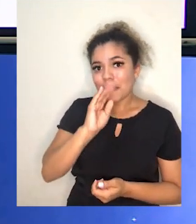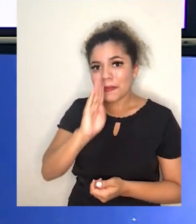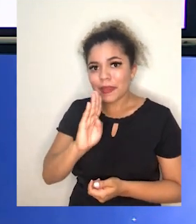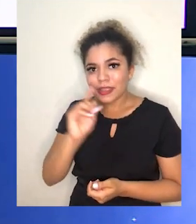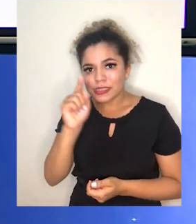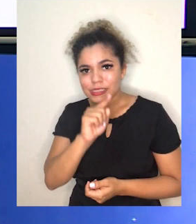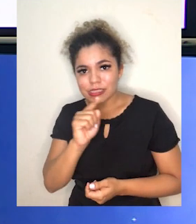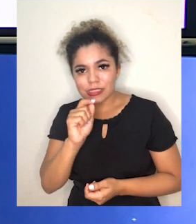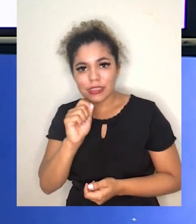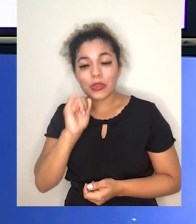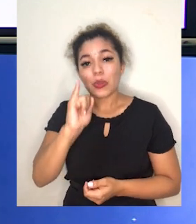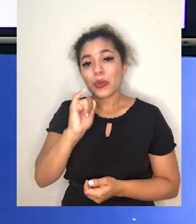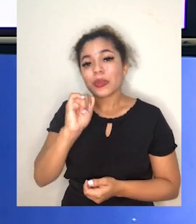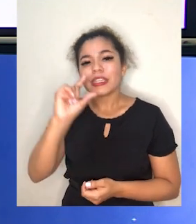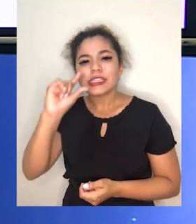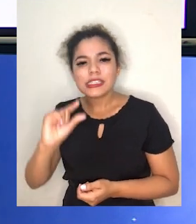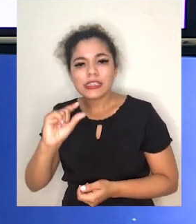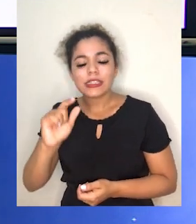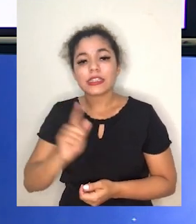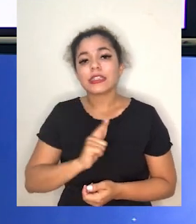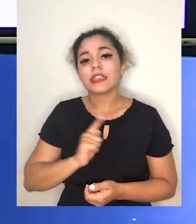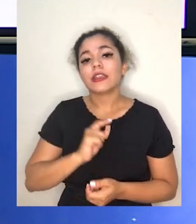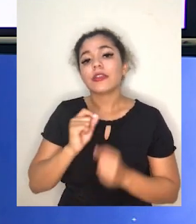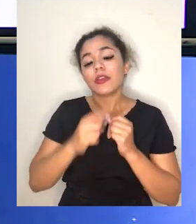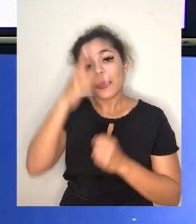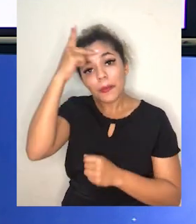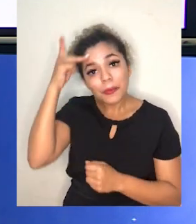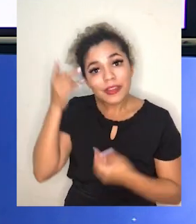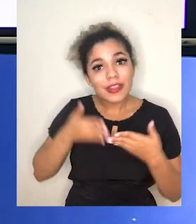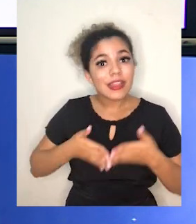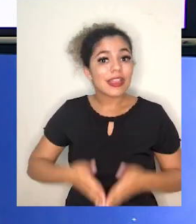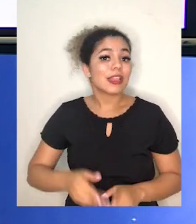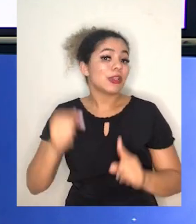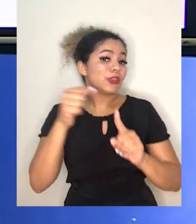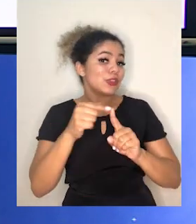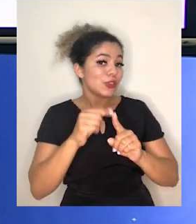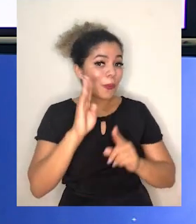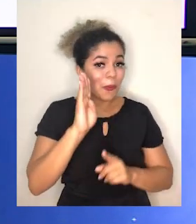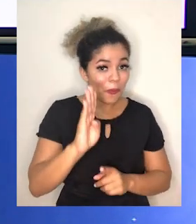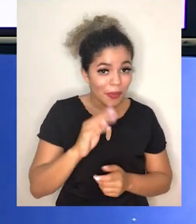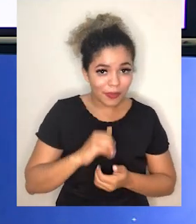Ibezão com izinho, aqui nós temos o indivíduo do tipo B.